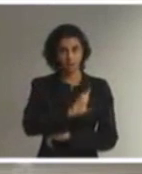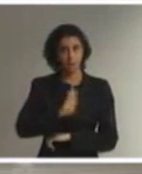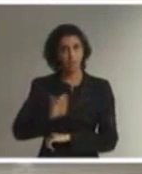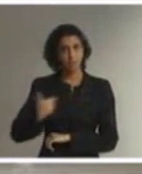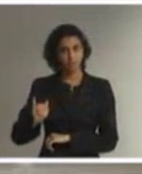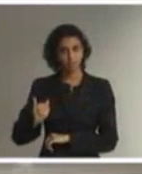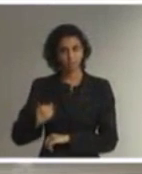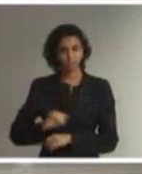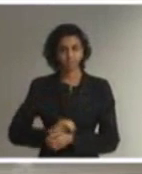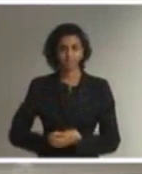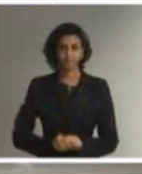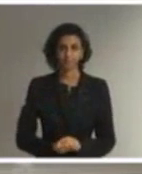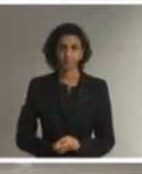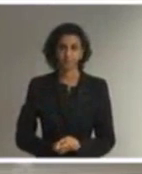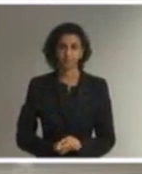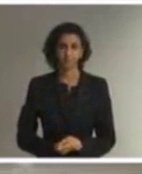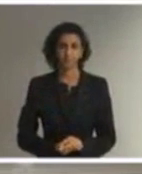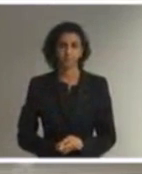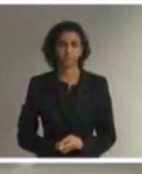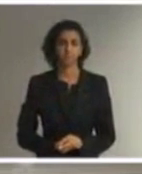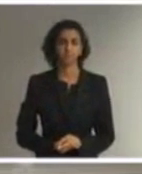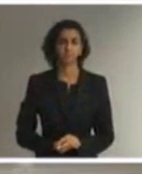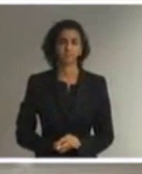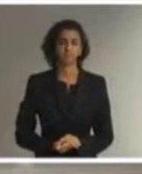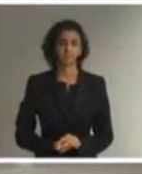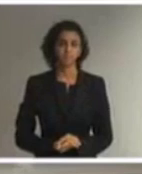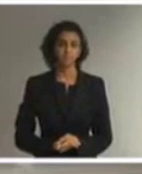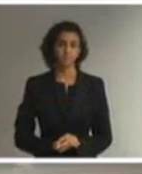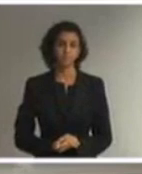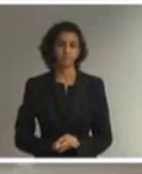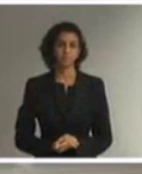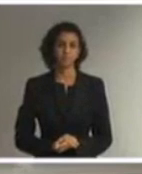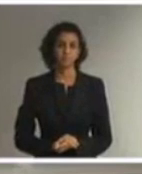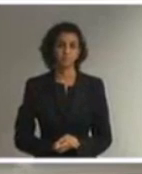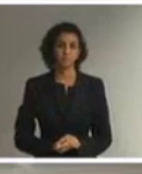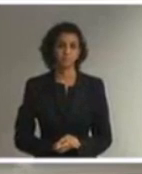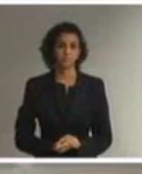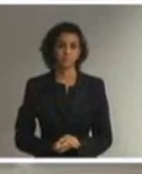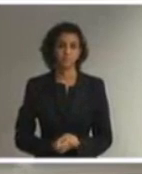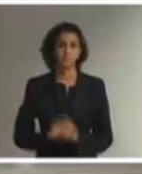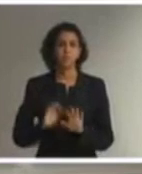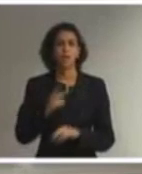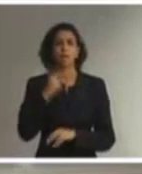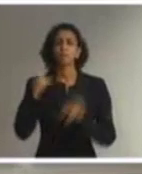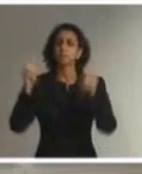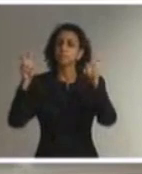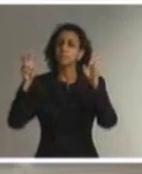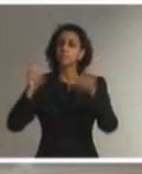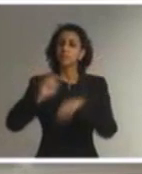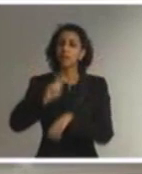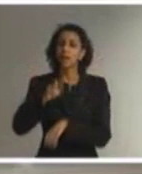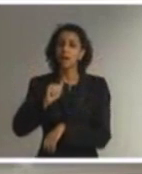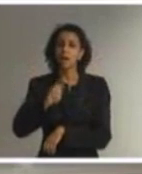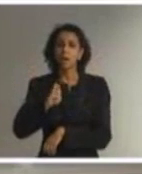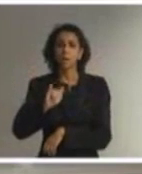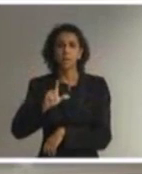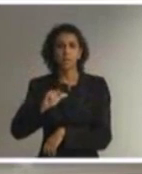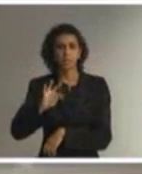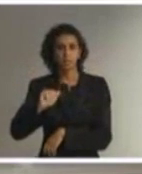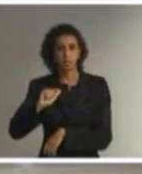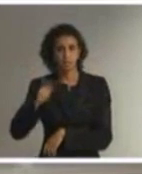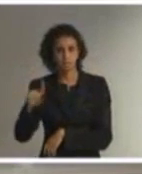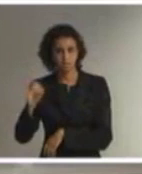Quando tratamos da habilitação profissional da pessoa com